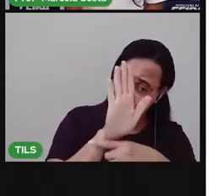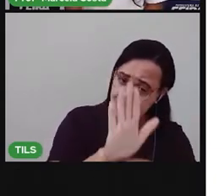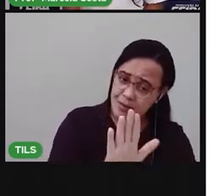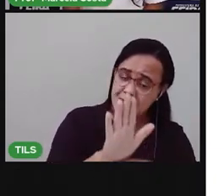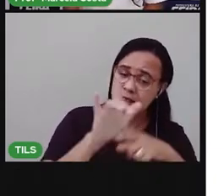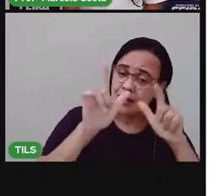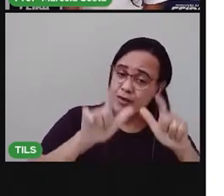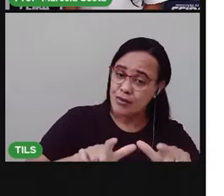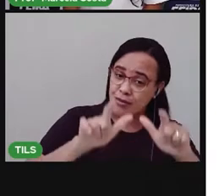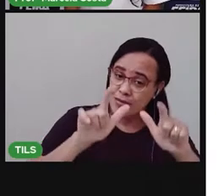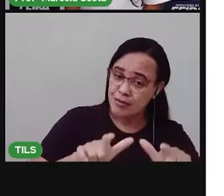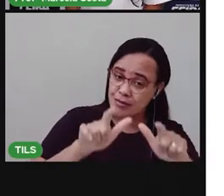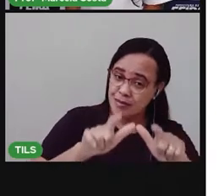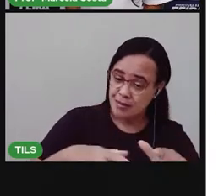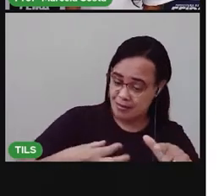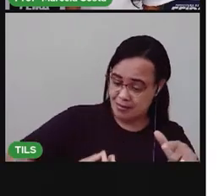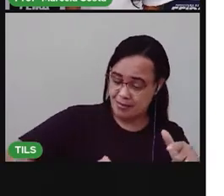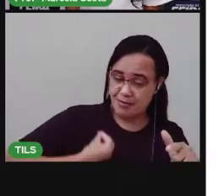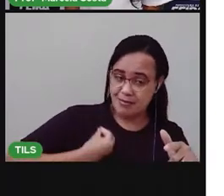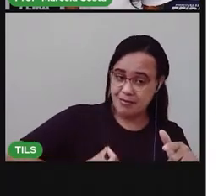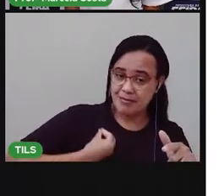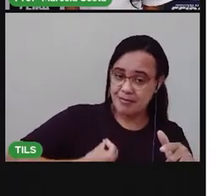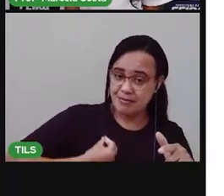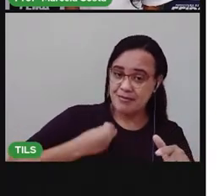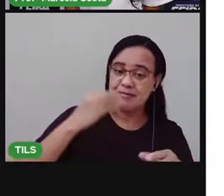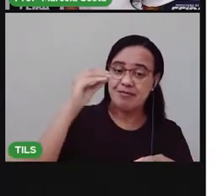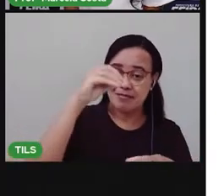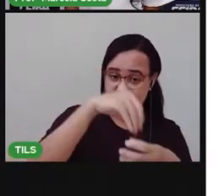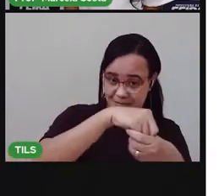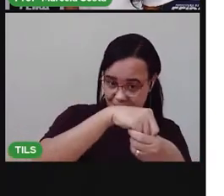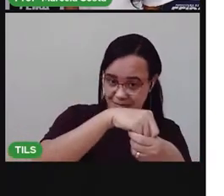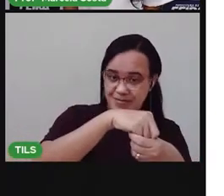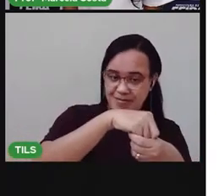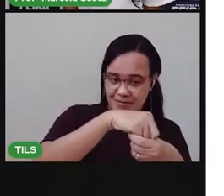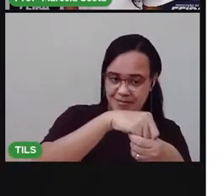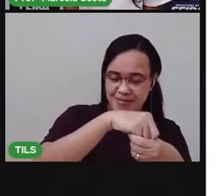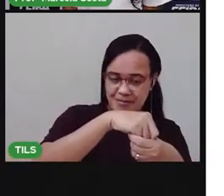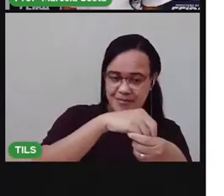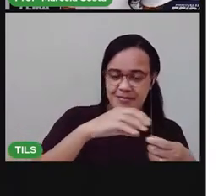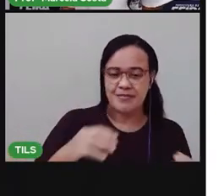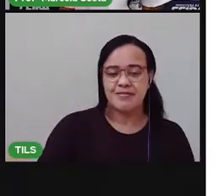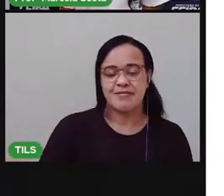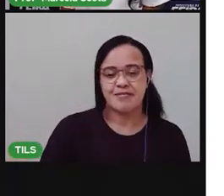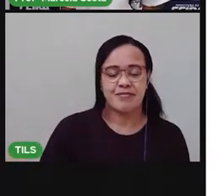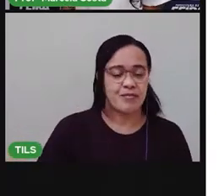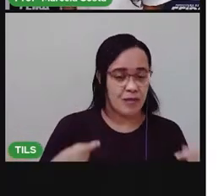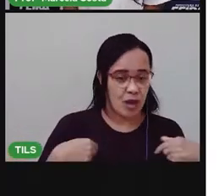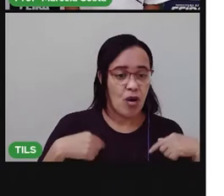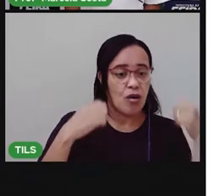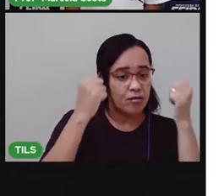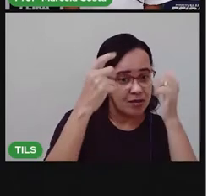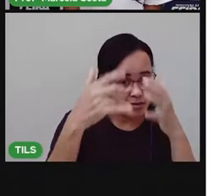deixa eu te contar